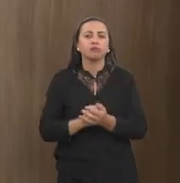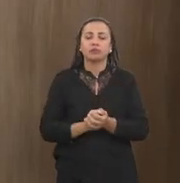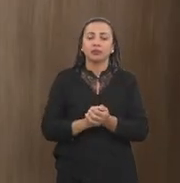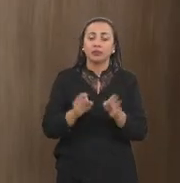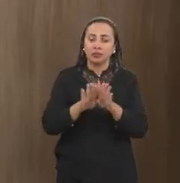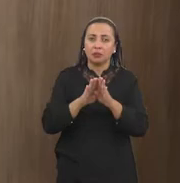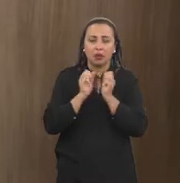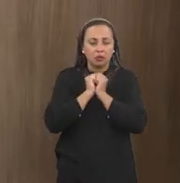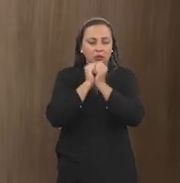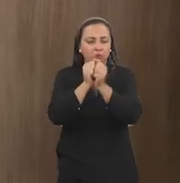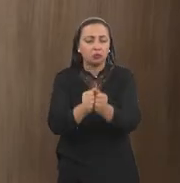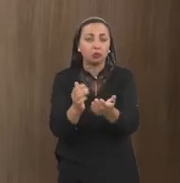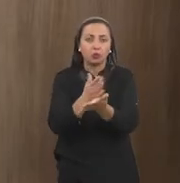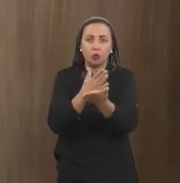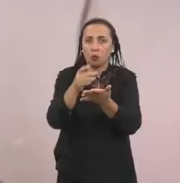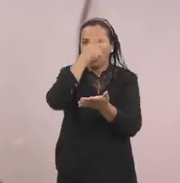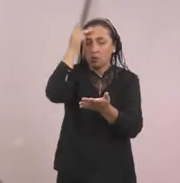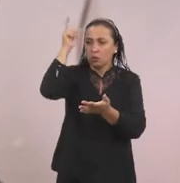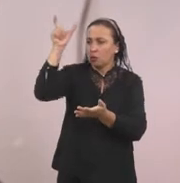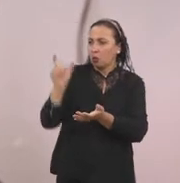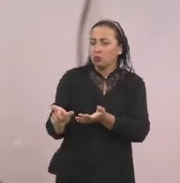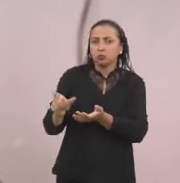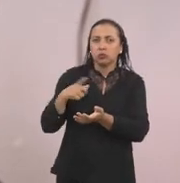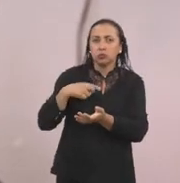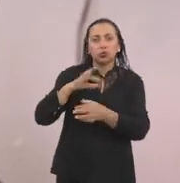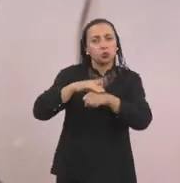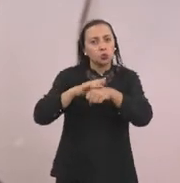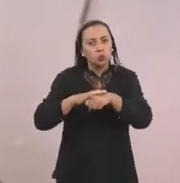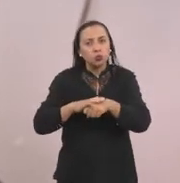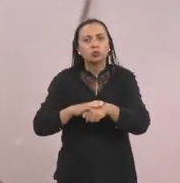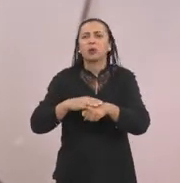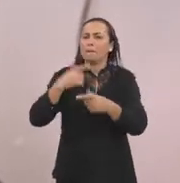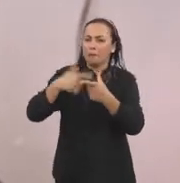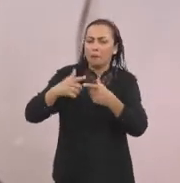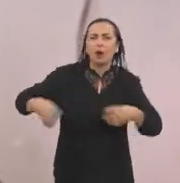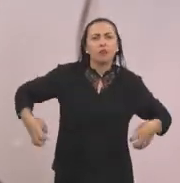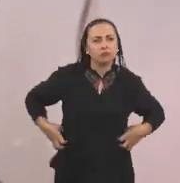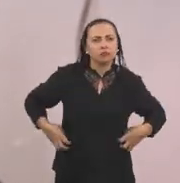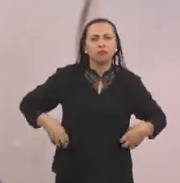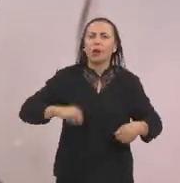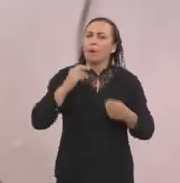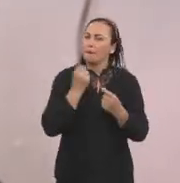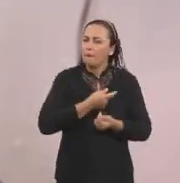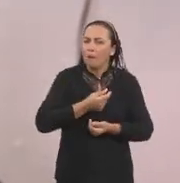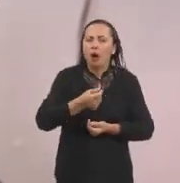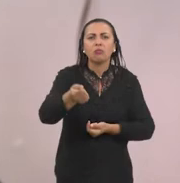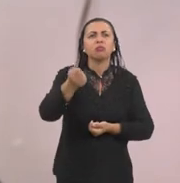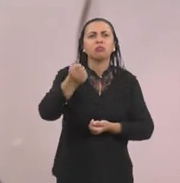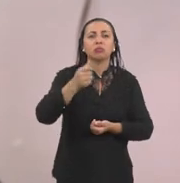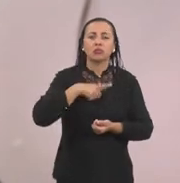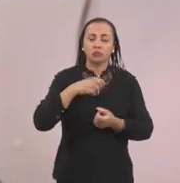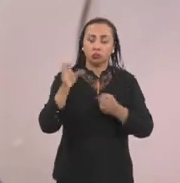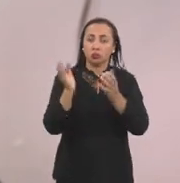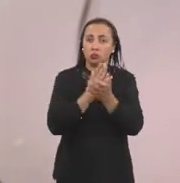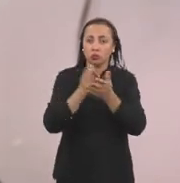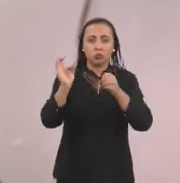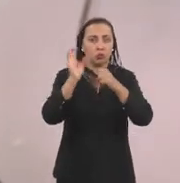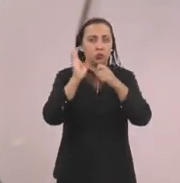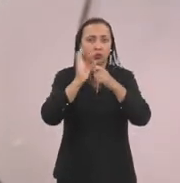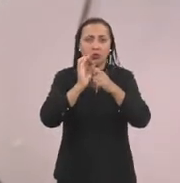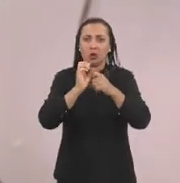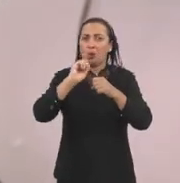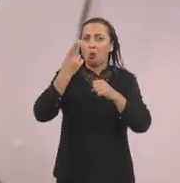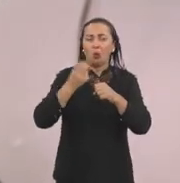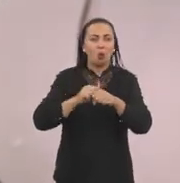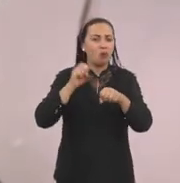a gente acompanhava já alguns pacientes com doenças renais crônicas diversas e, de repente, quando esses pacientes tinham alguma clínica de herbovirose e